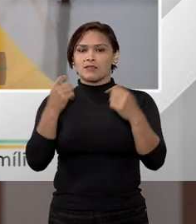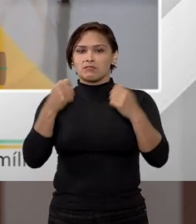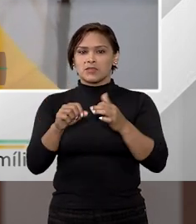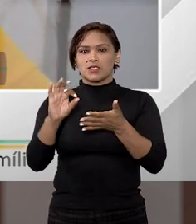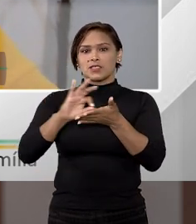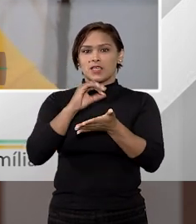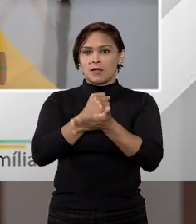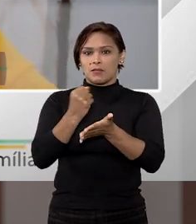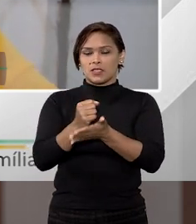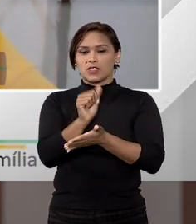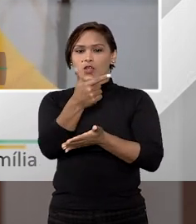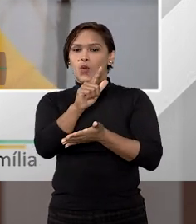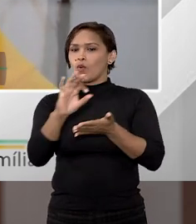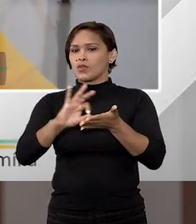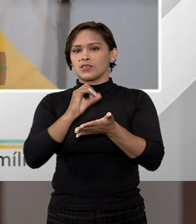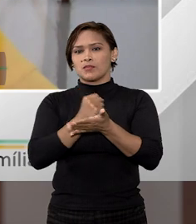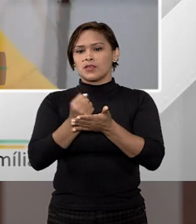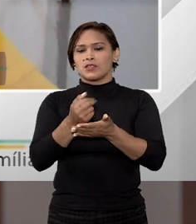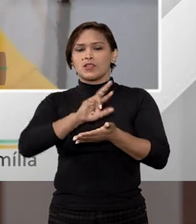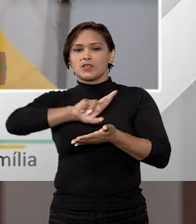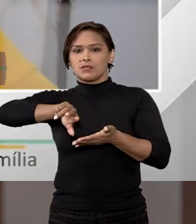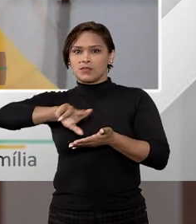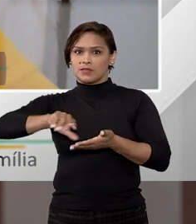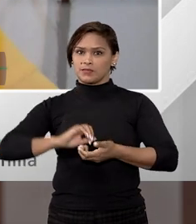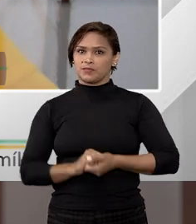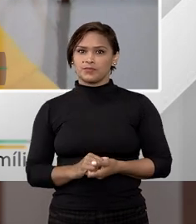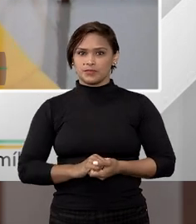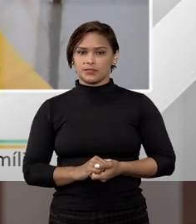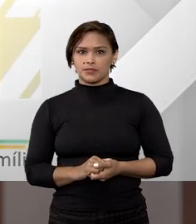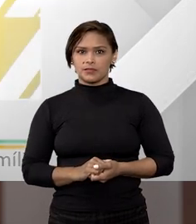dependência se há matrícula ou se é uma matrícula separada.